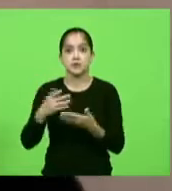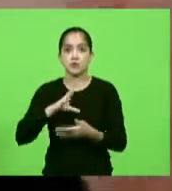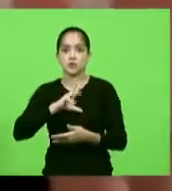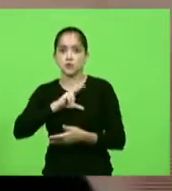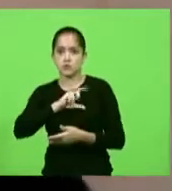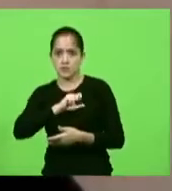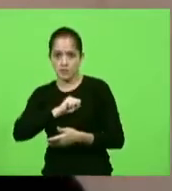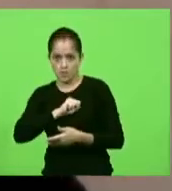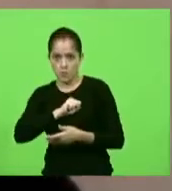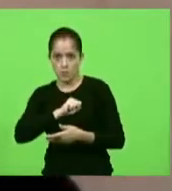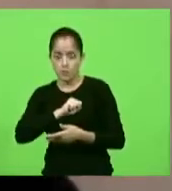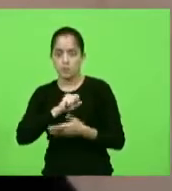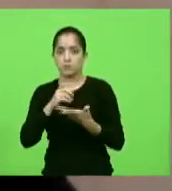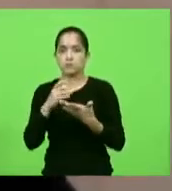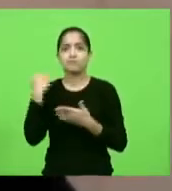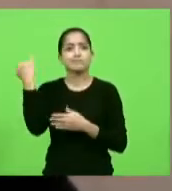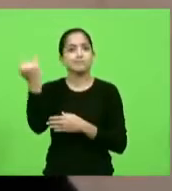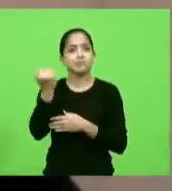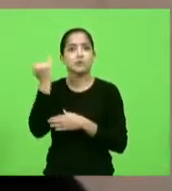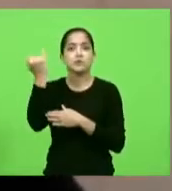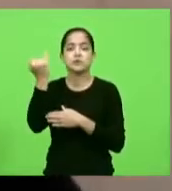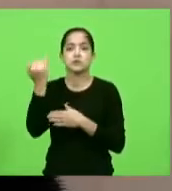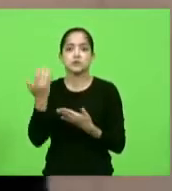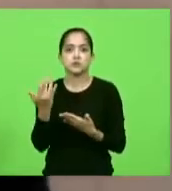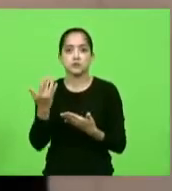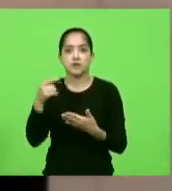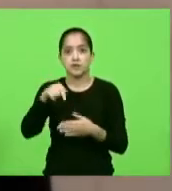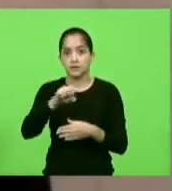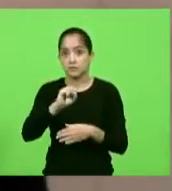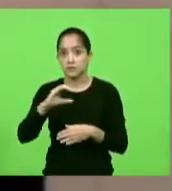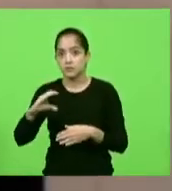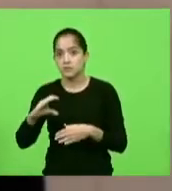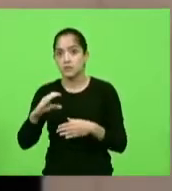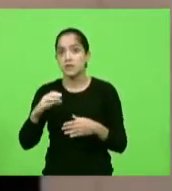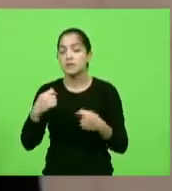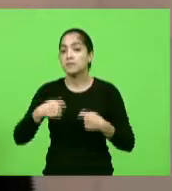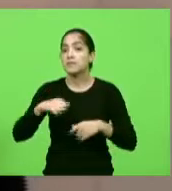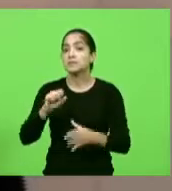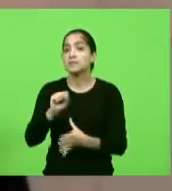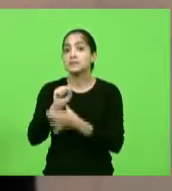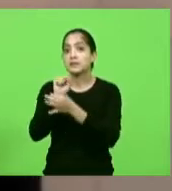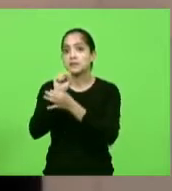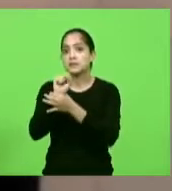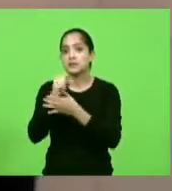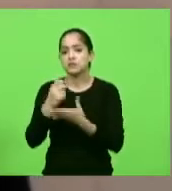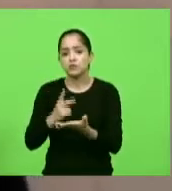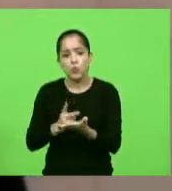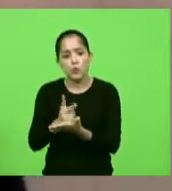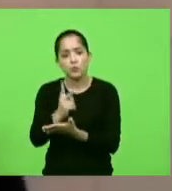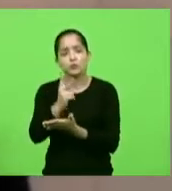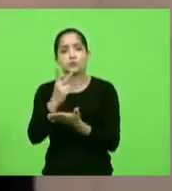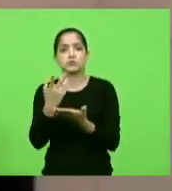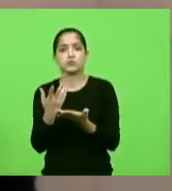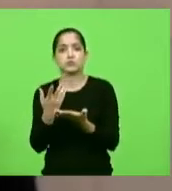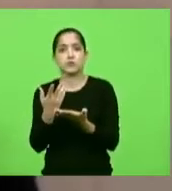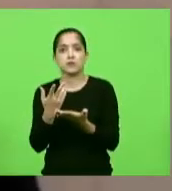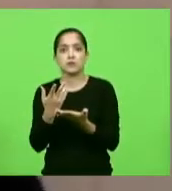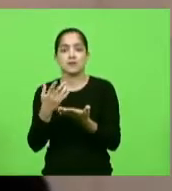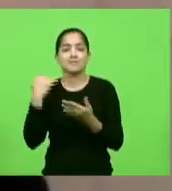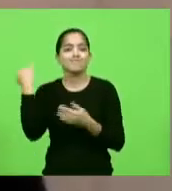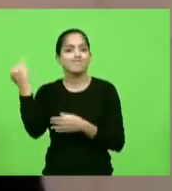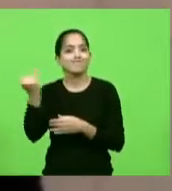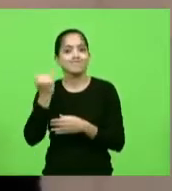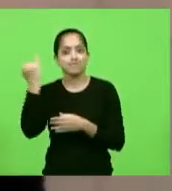serviço muito importante para Santa Catarina, e nós precisamos garantir que ele tenha continuidade, por isso é fundamental